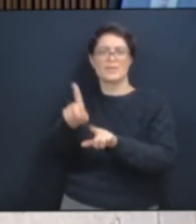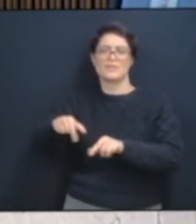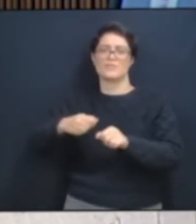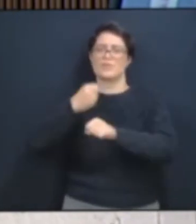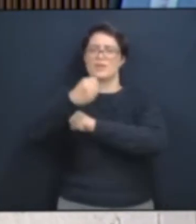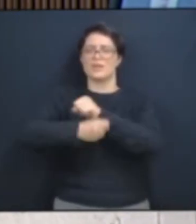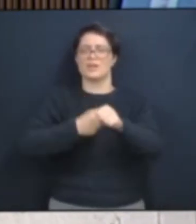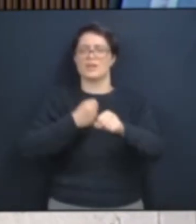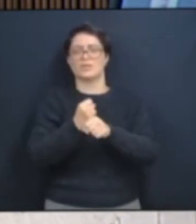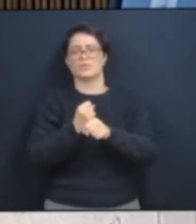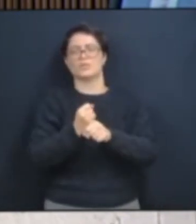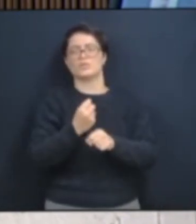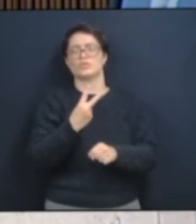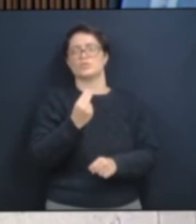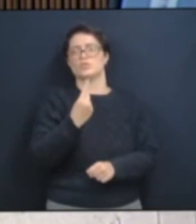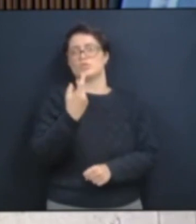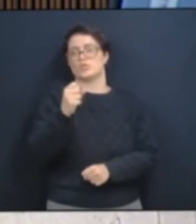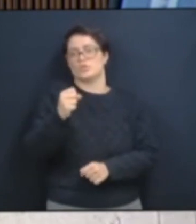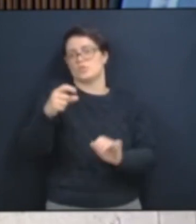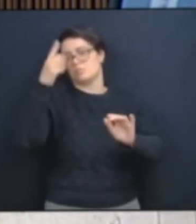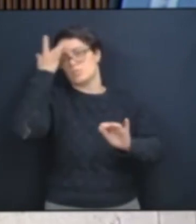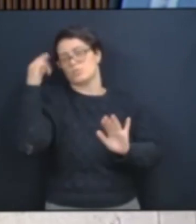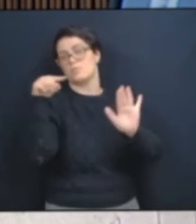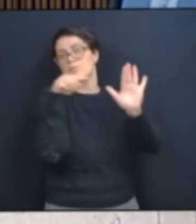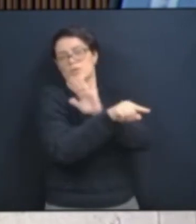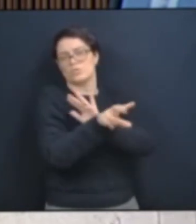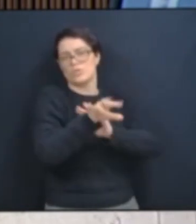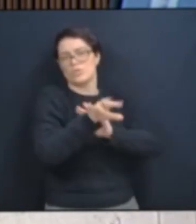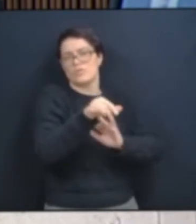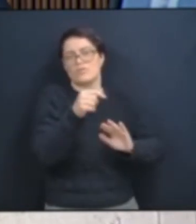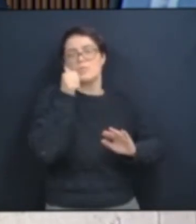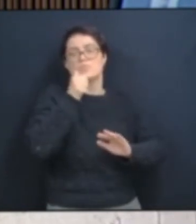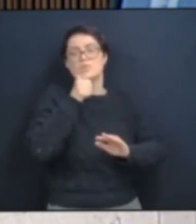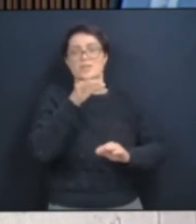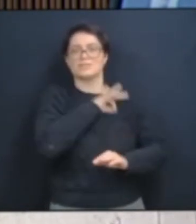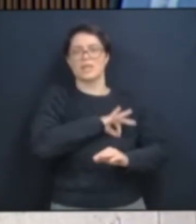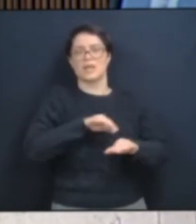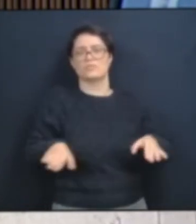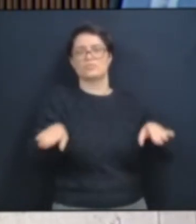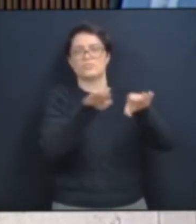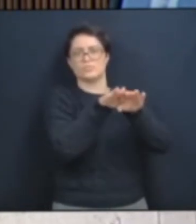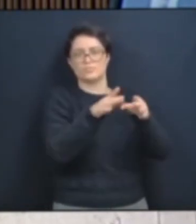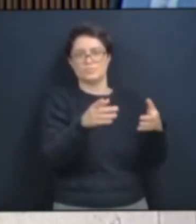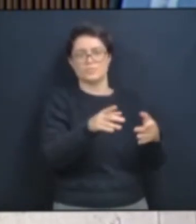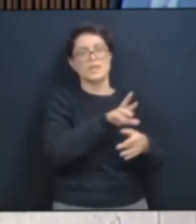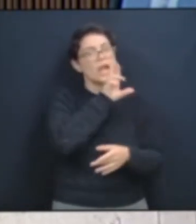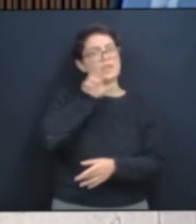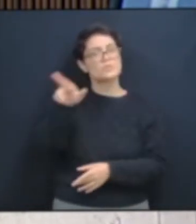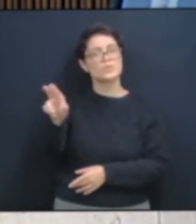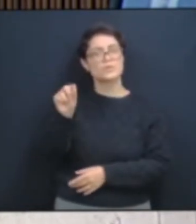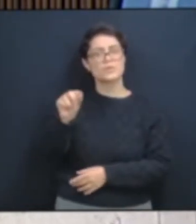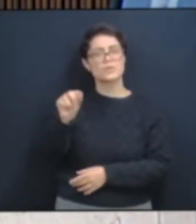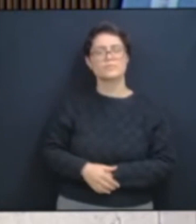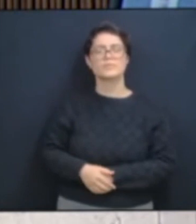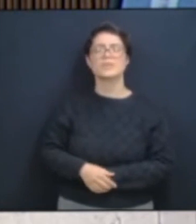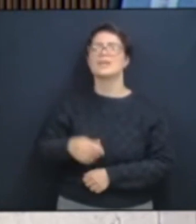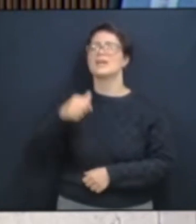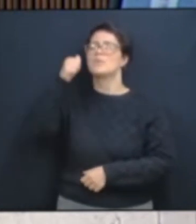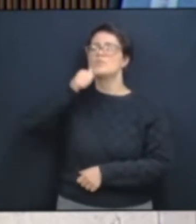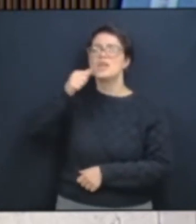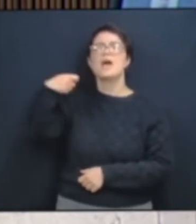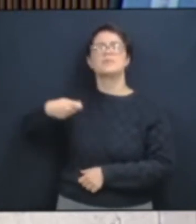mulheres. Disse em entrevista à Rede TV que mulher tem que ganhar menos porque tem filho. Fraquejada.